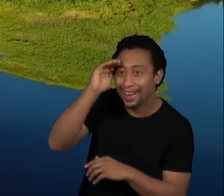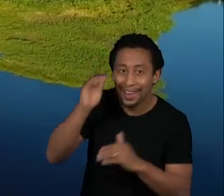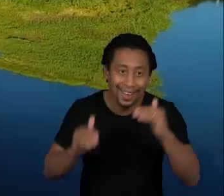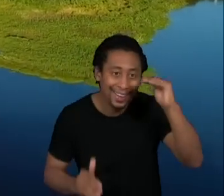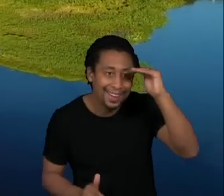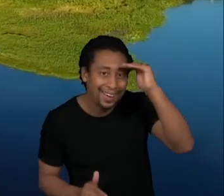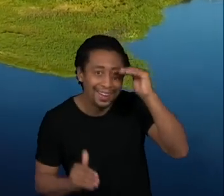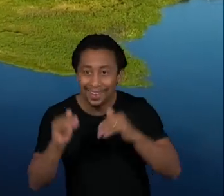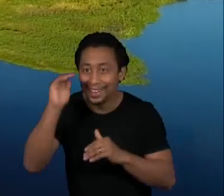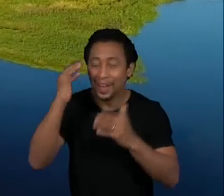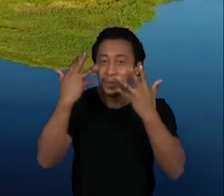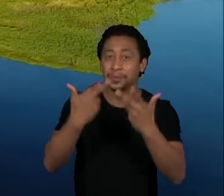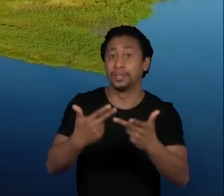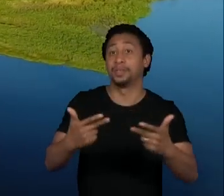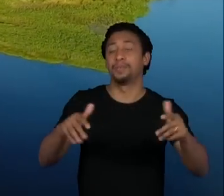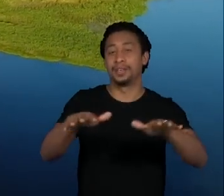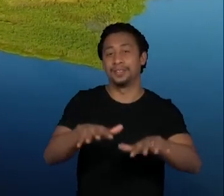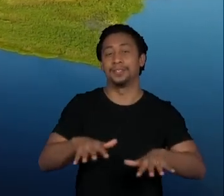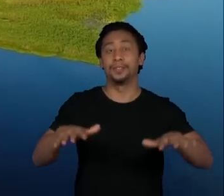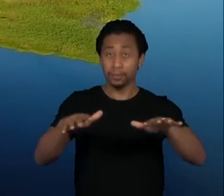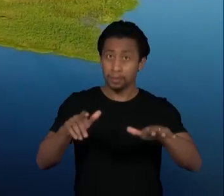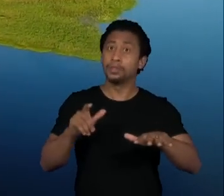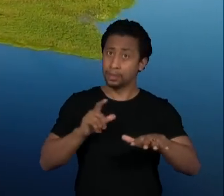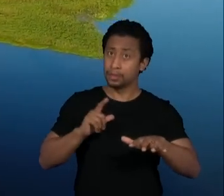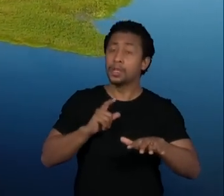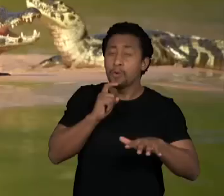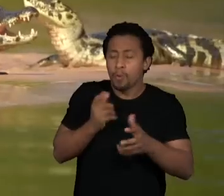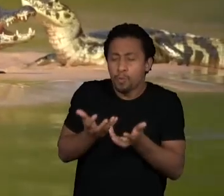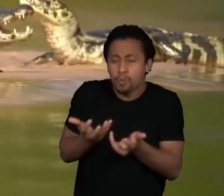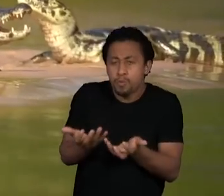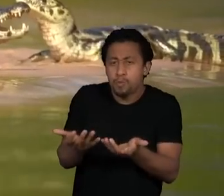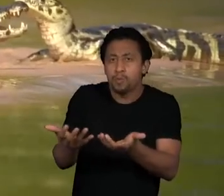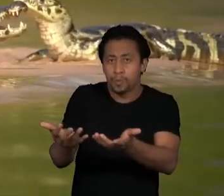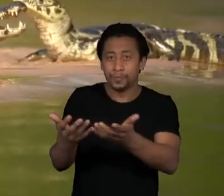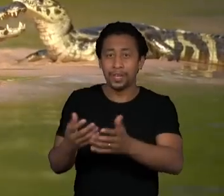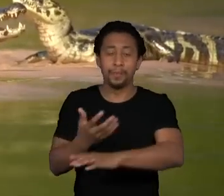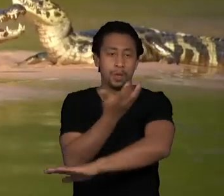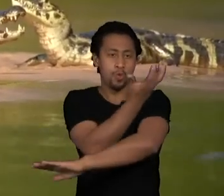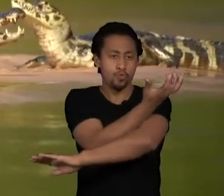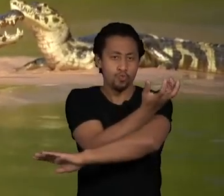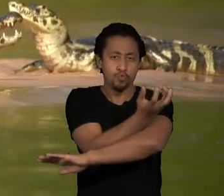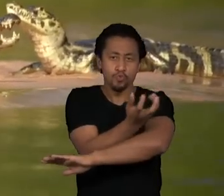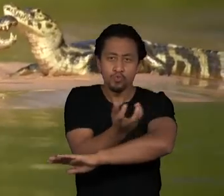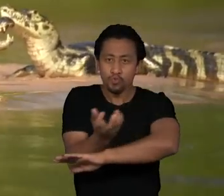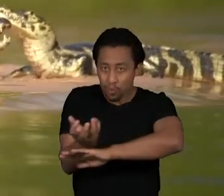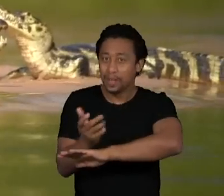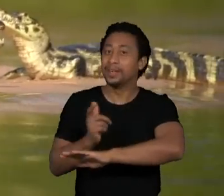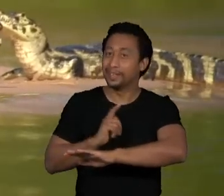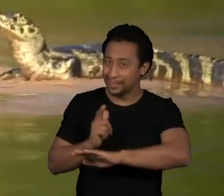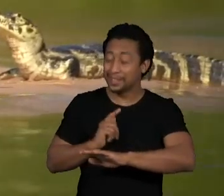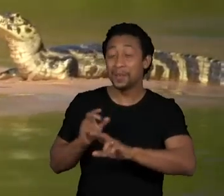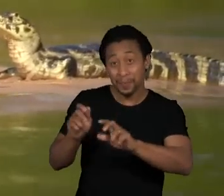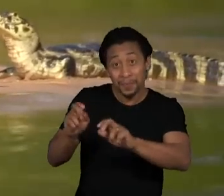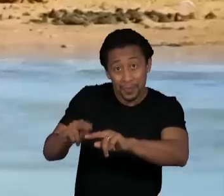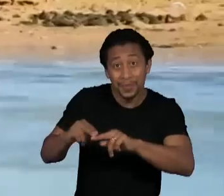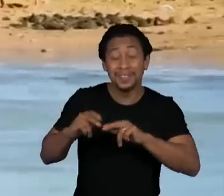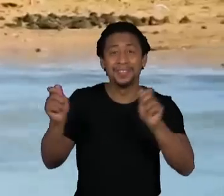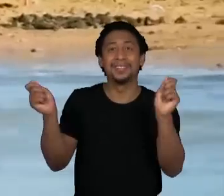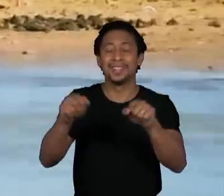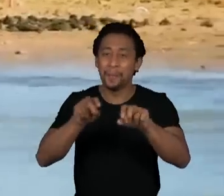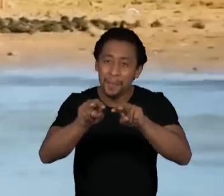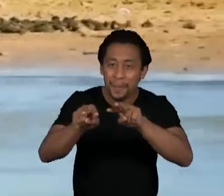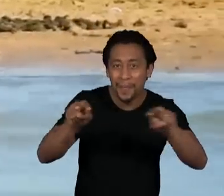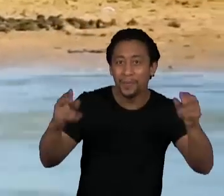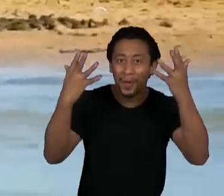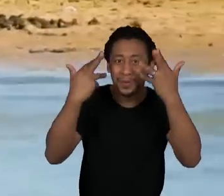em grande parte coberta por vegetação nativa rasteira, é fácil avistar os bichos e compreender a